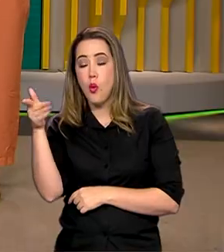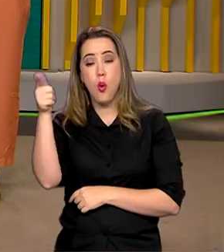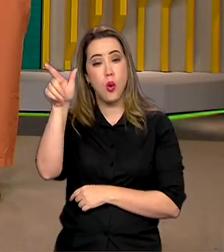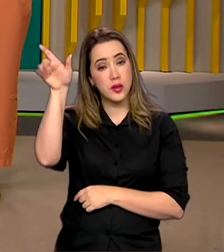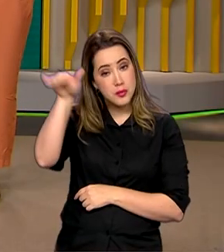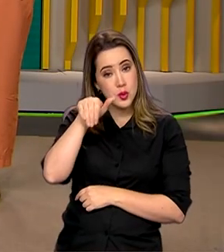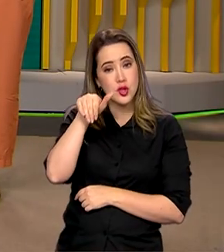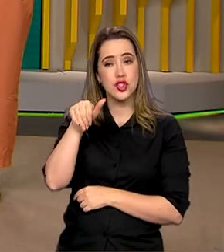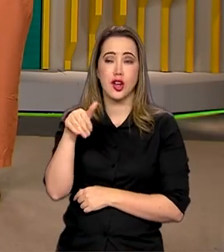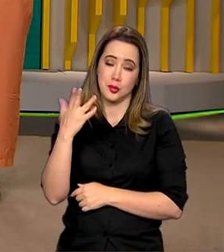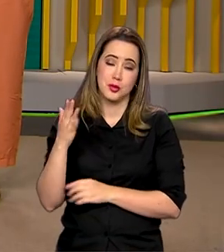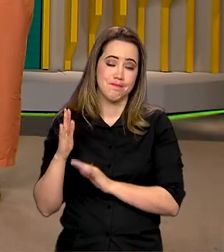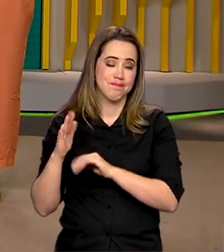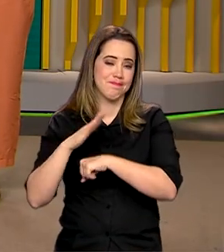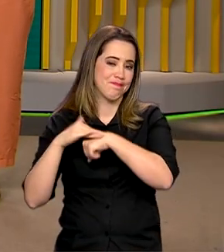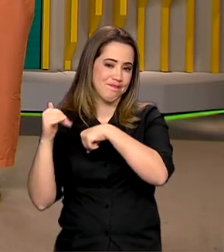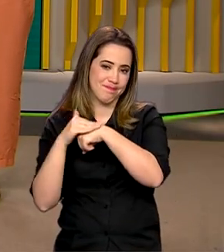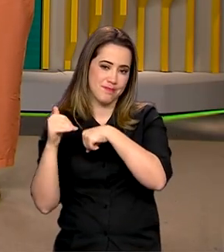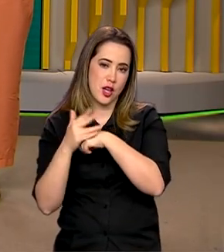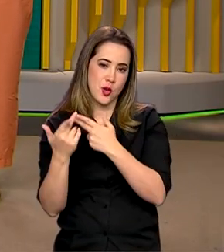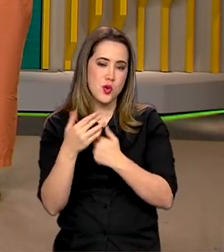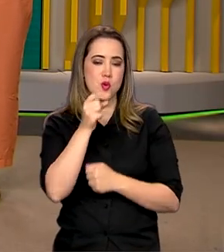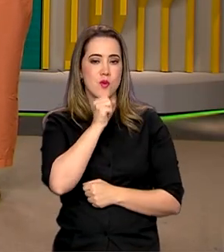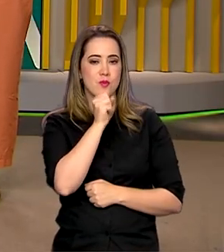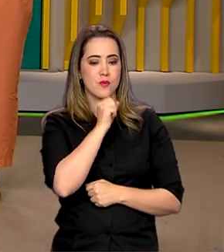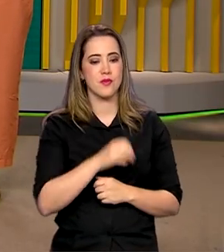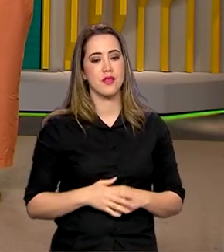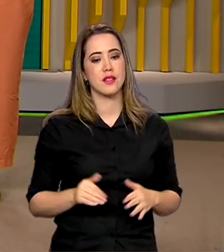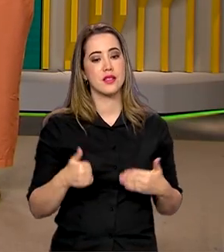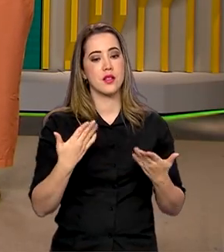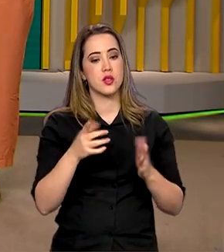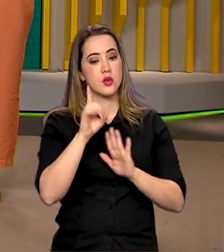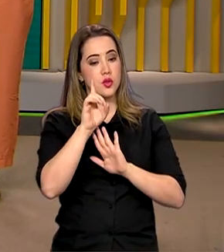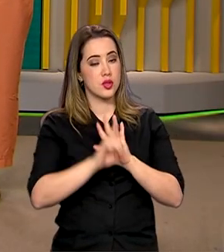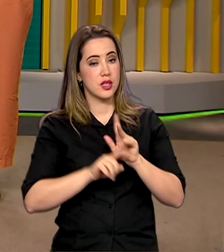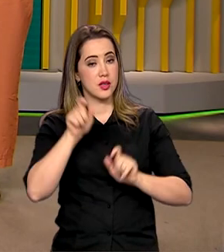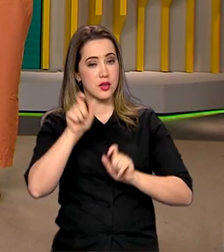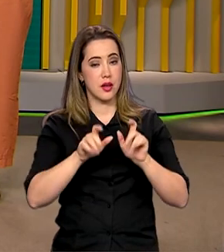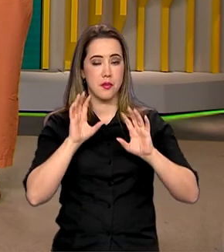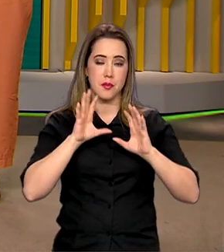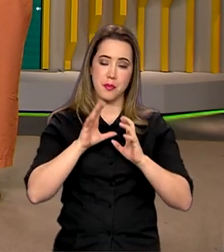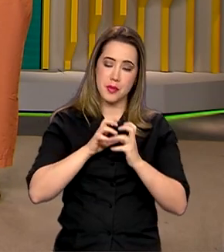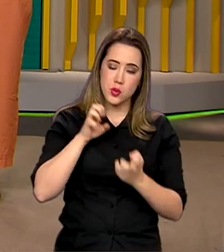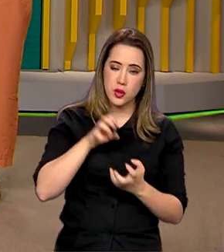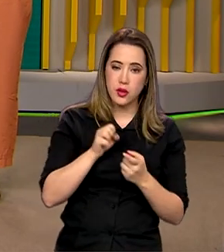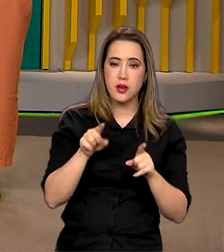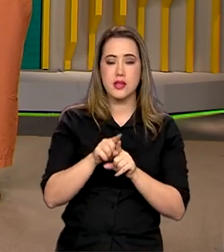ser. Isso, Garantir os direitos da pessoa idosa e também das crianças e adolescentes.